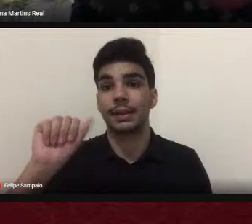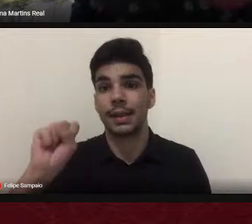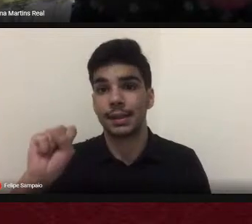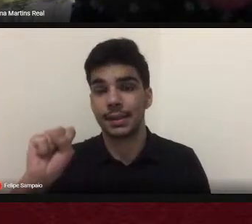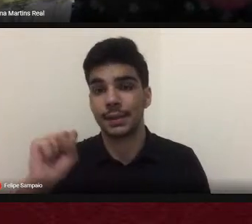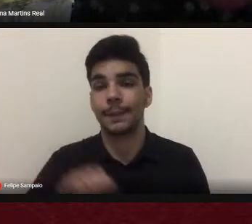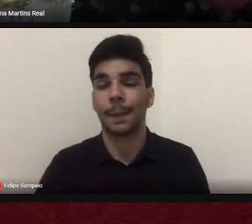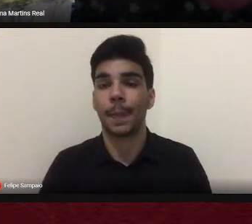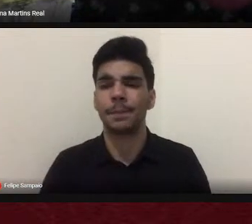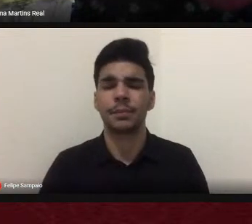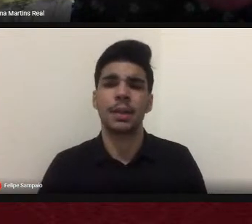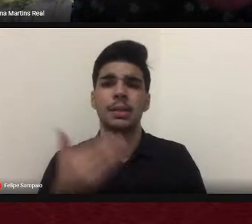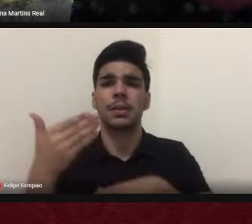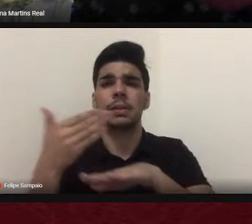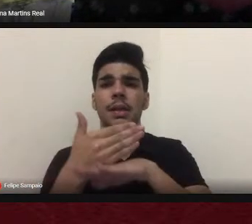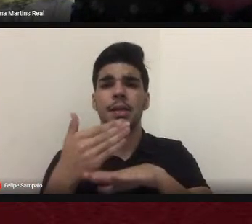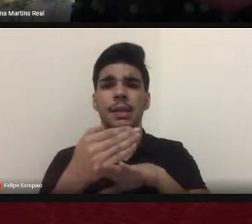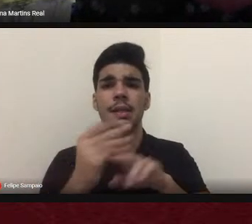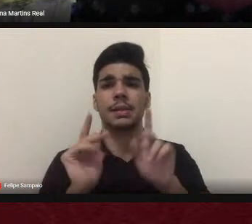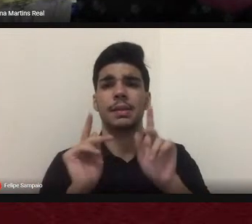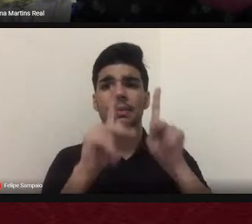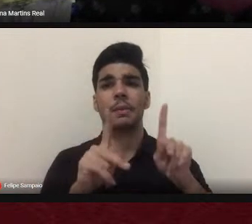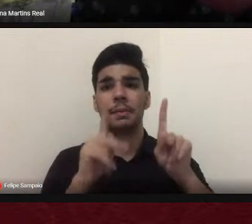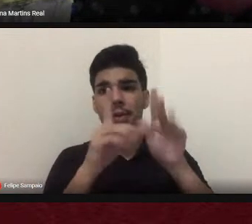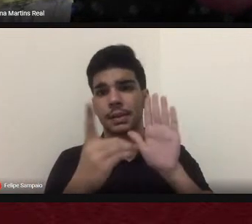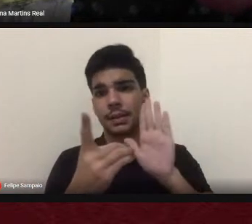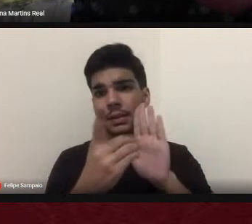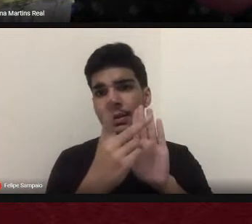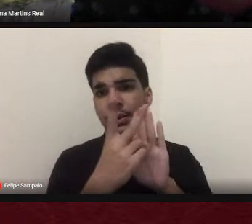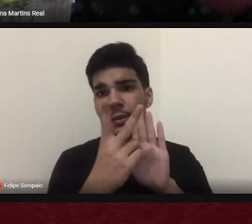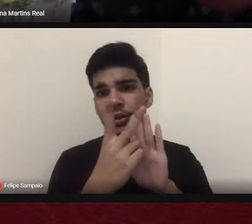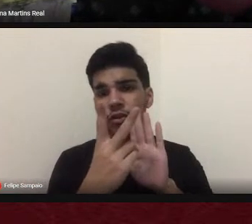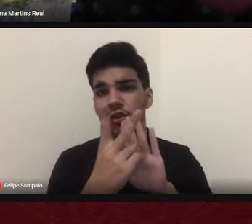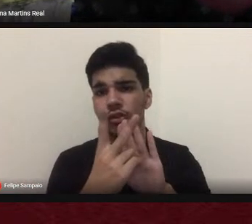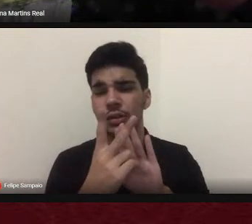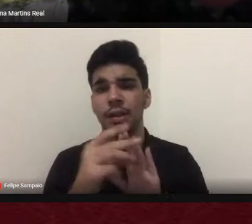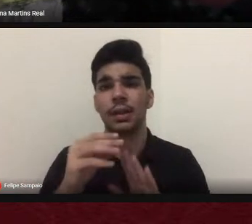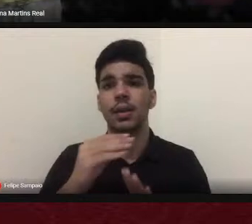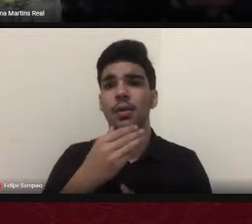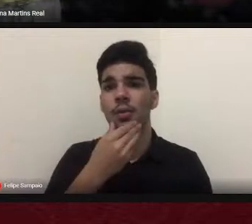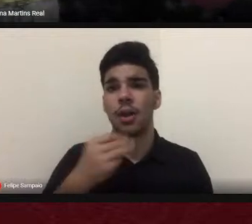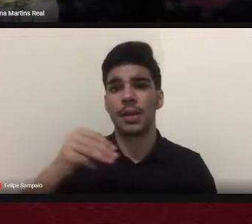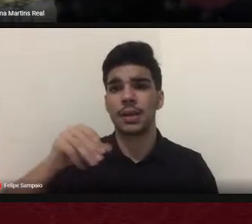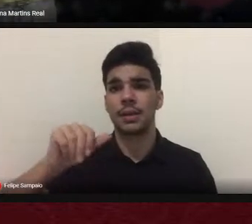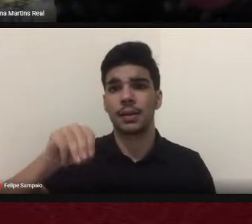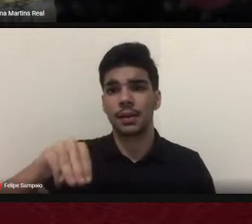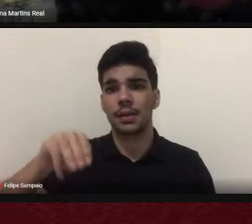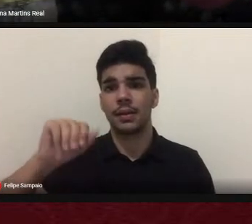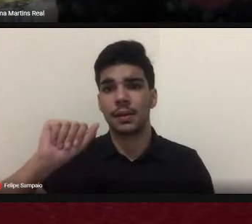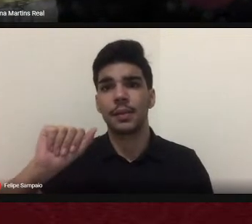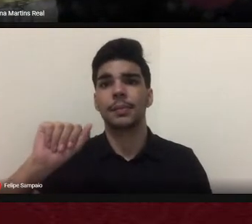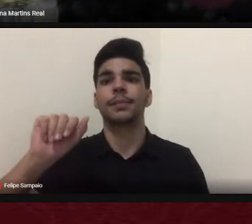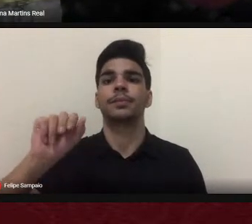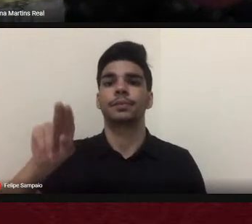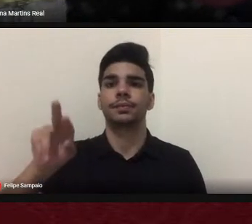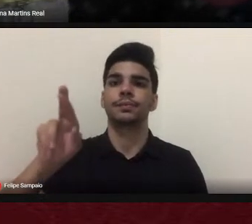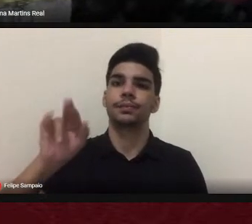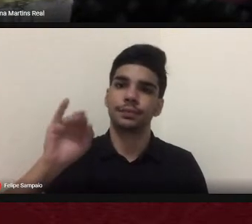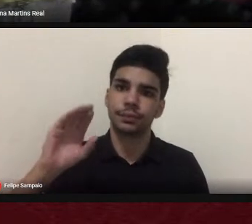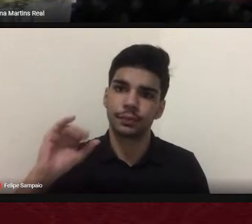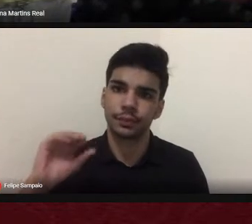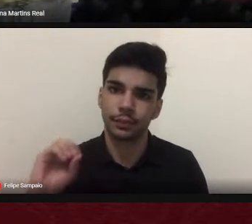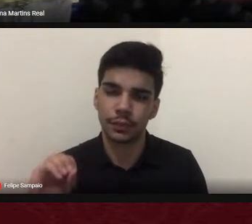indígenas da UFGD, Maurício Silva, que vai tratar. No nosso décimo capítulo.